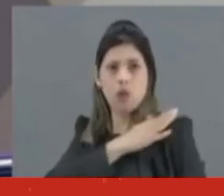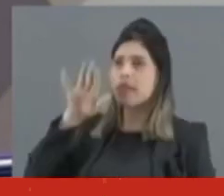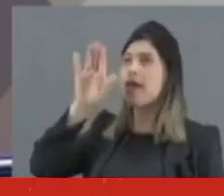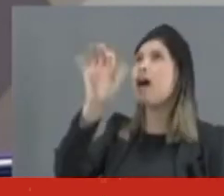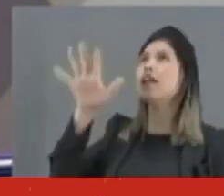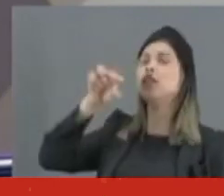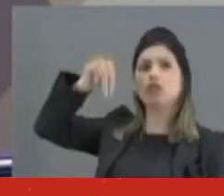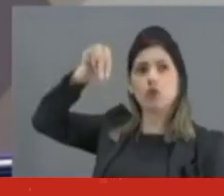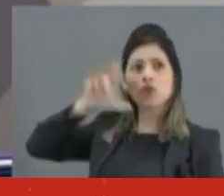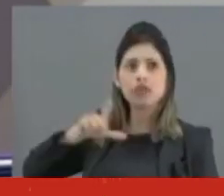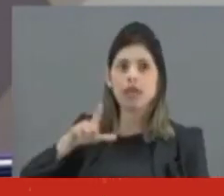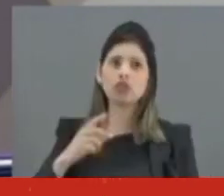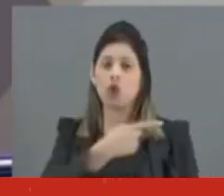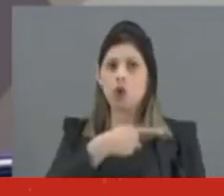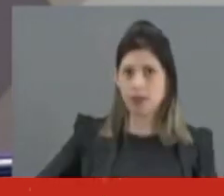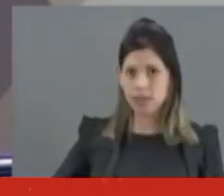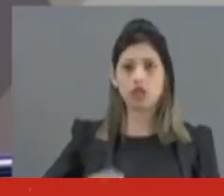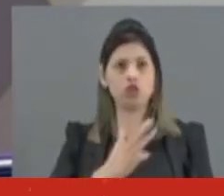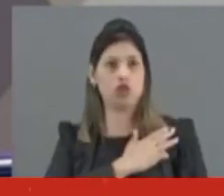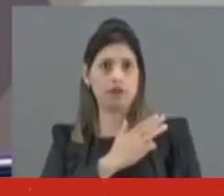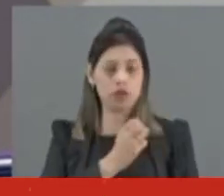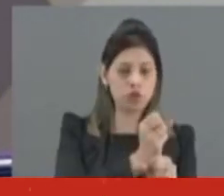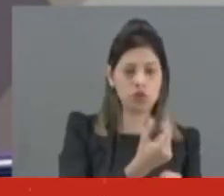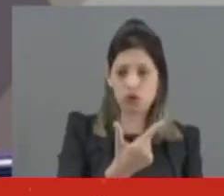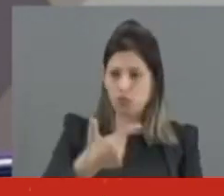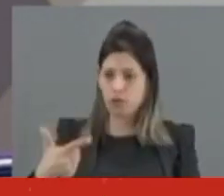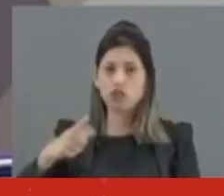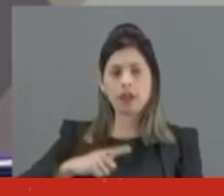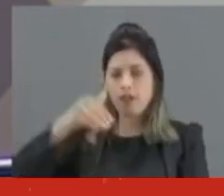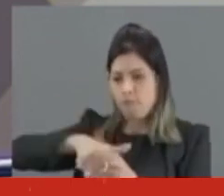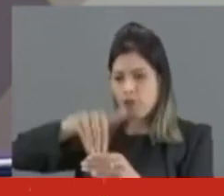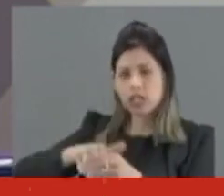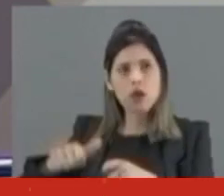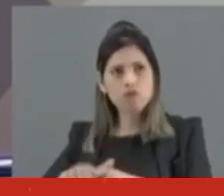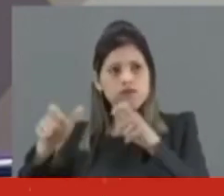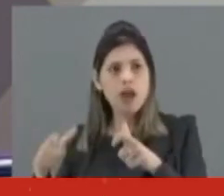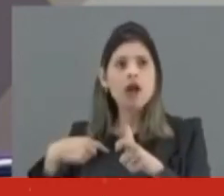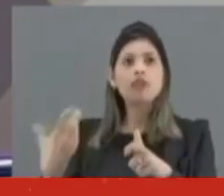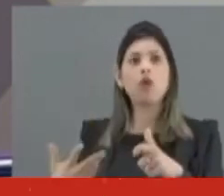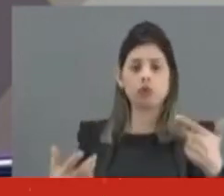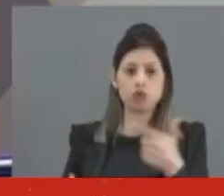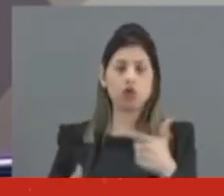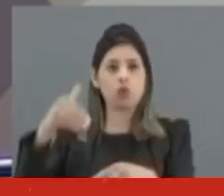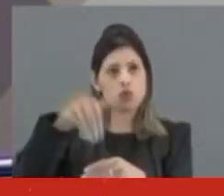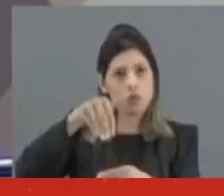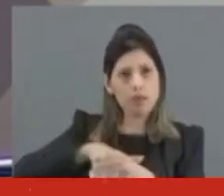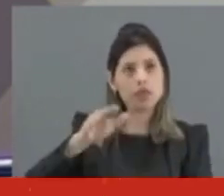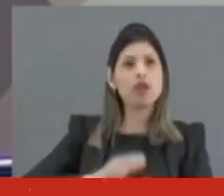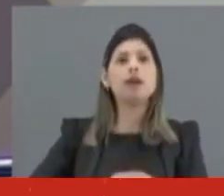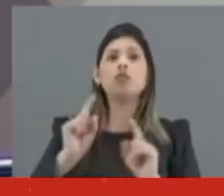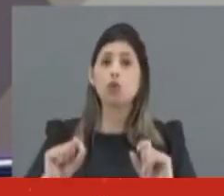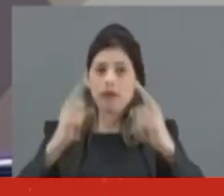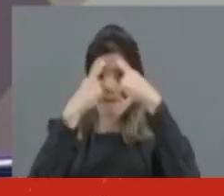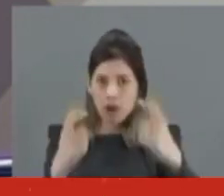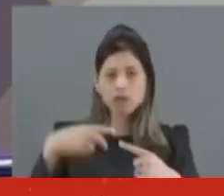candidato Luiz Inácio Lula da Silva no primeiro turno do pleito de 2022 teria tido maior votação. No segundo turno da votação, em verdadeira forma de violência política,